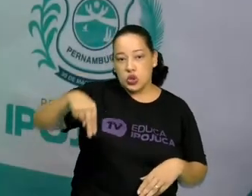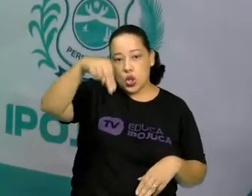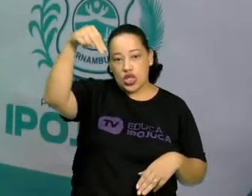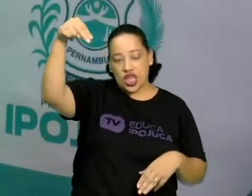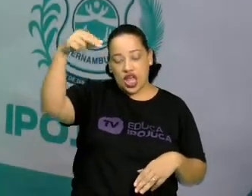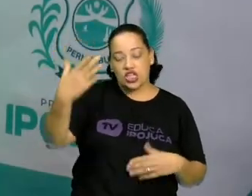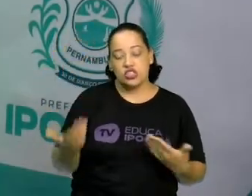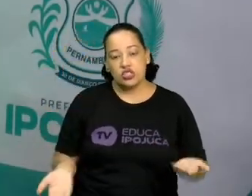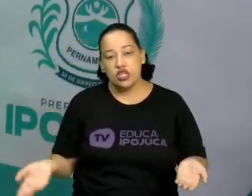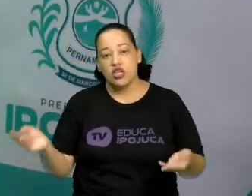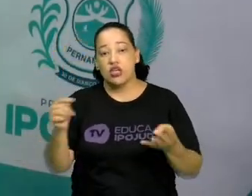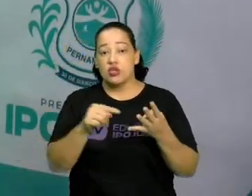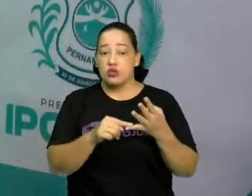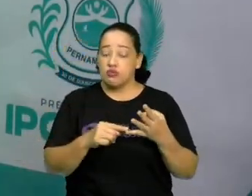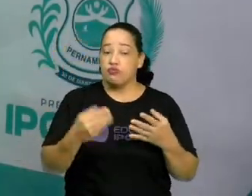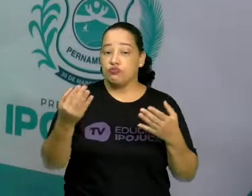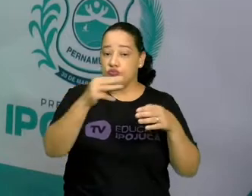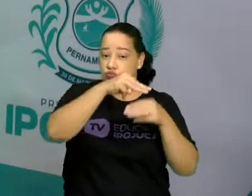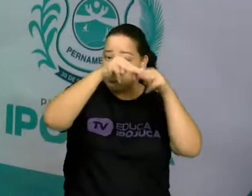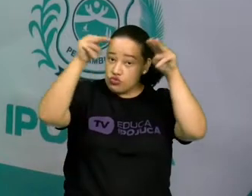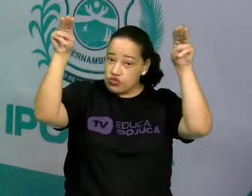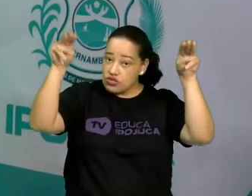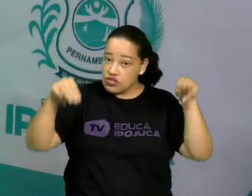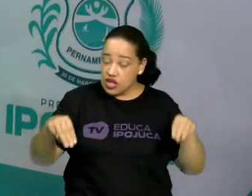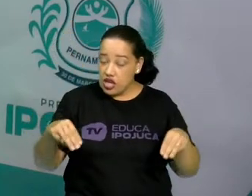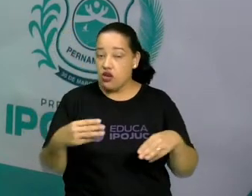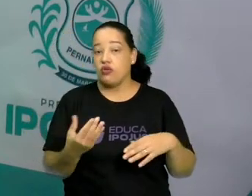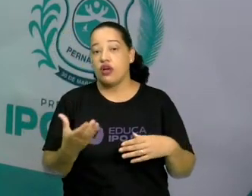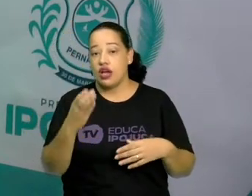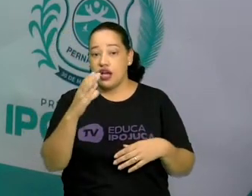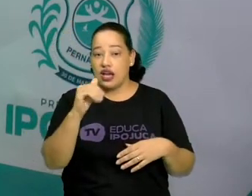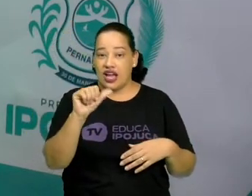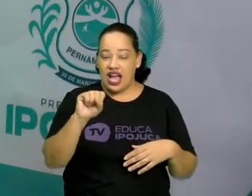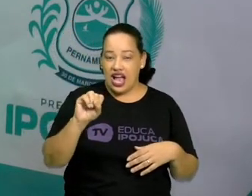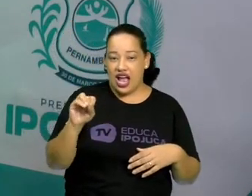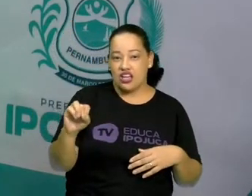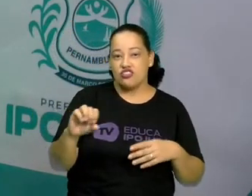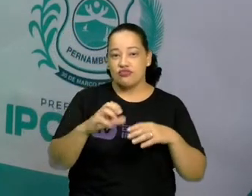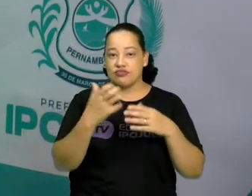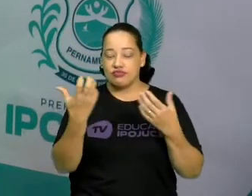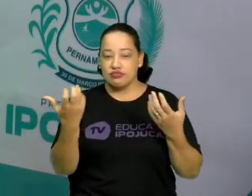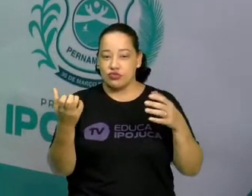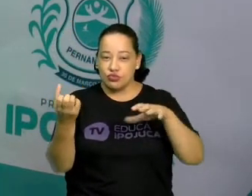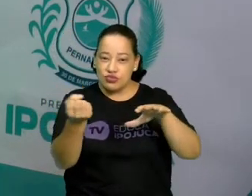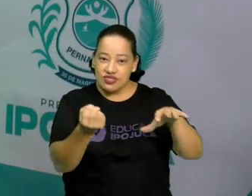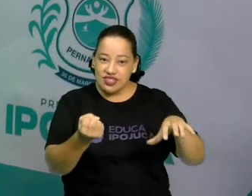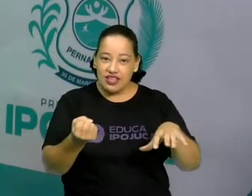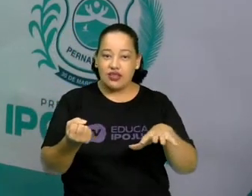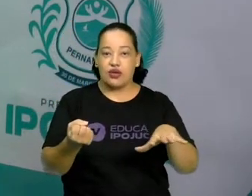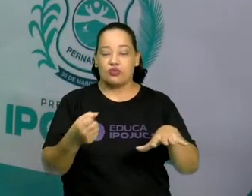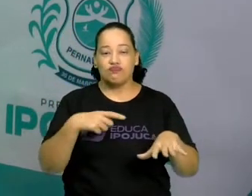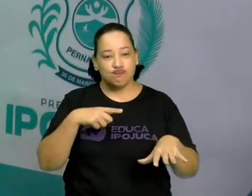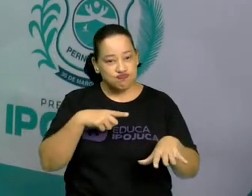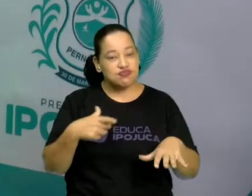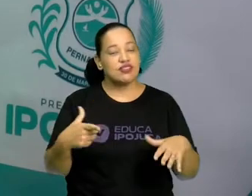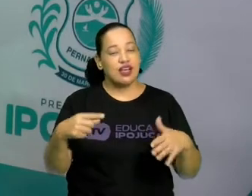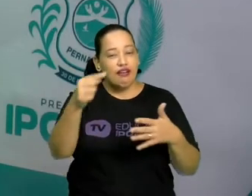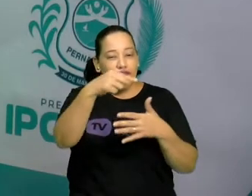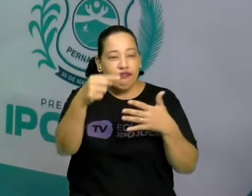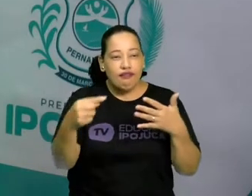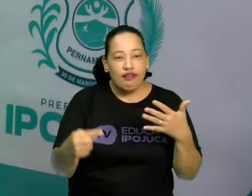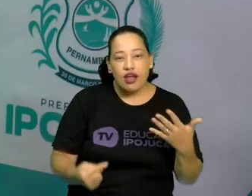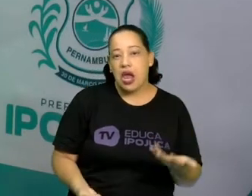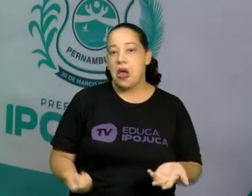para vocês, não só aqui falando para vocês do quanto tudo, essa história aqui dos museus e o quanto a gente tem de riqueza aqui